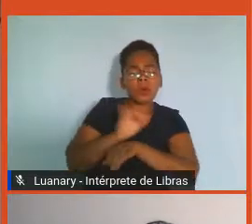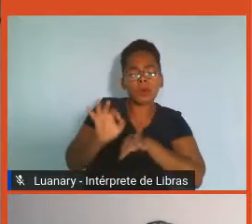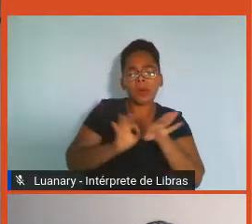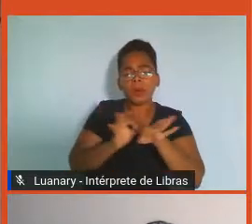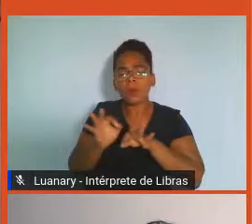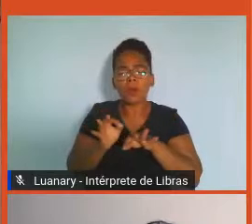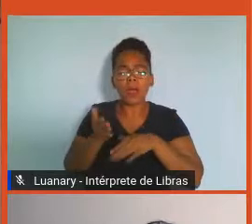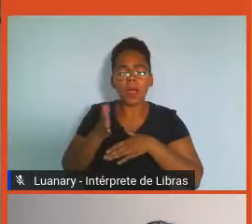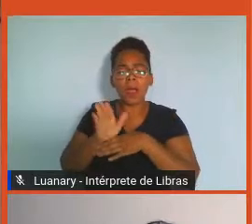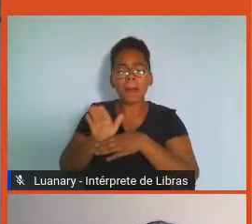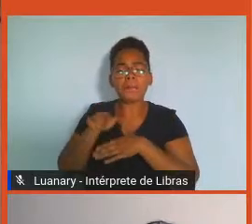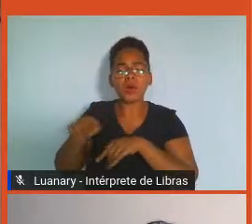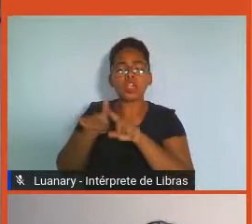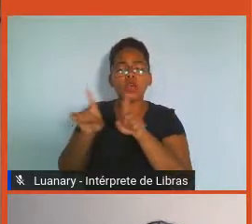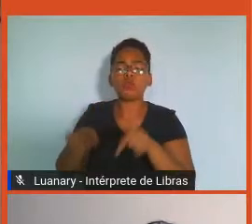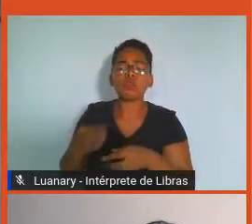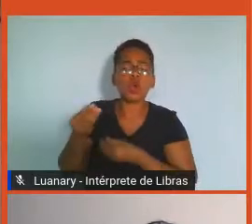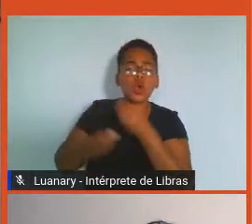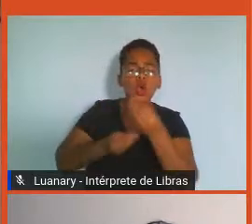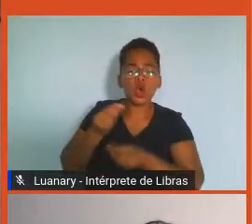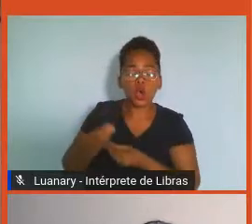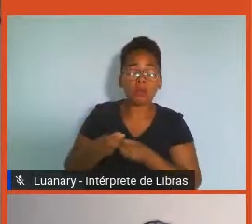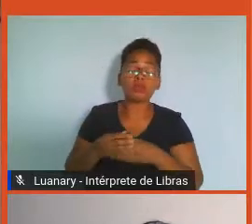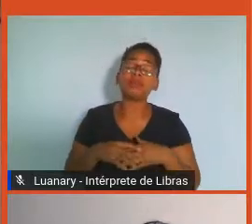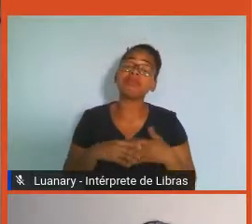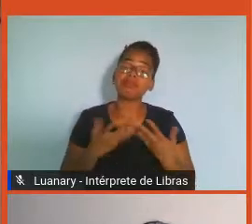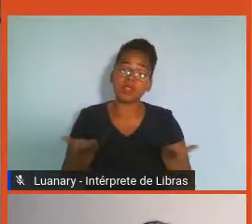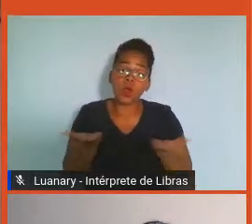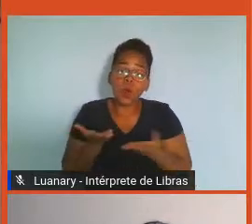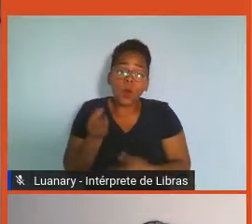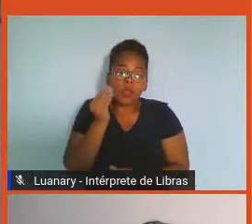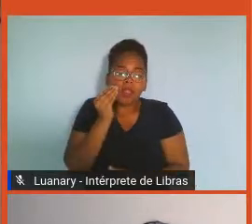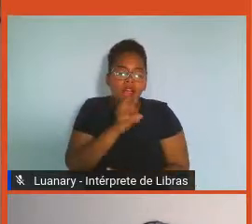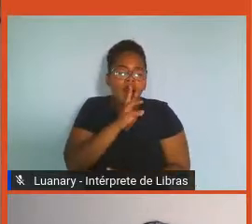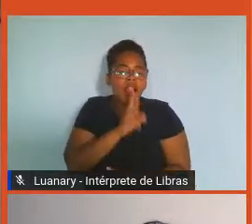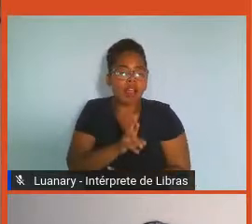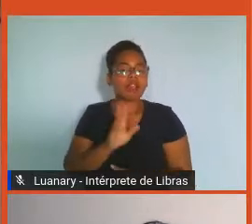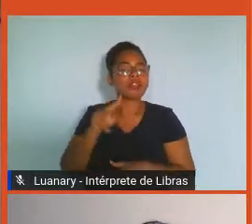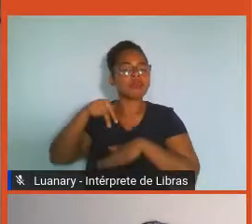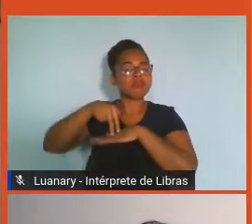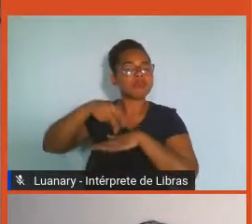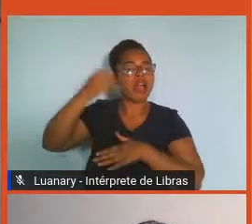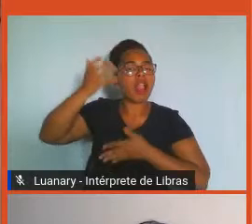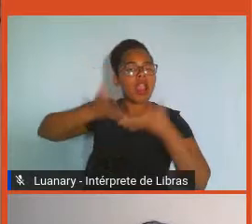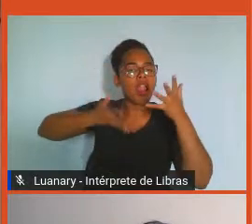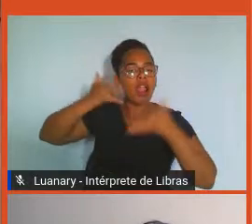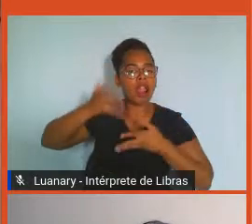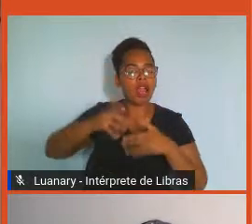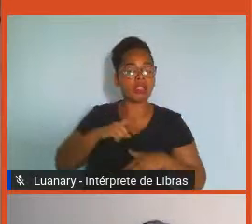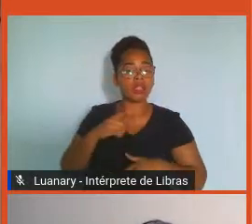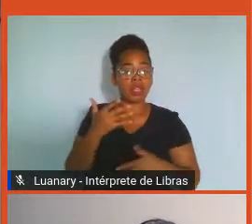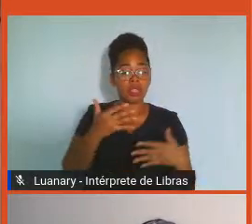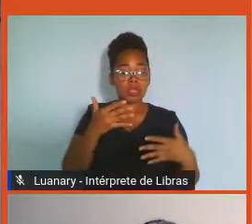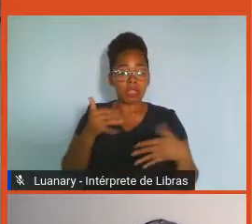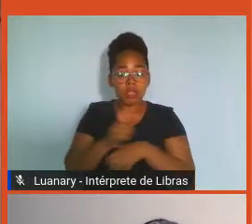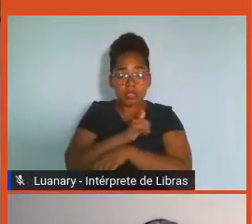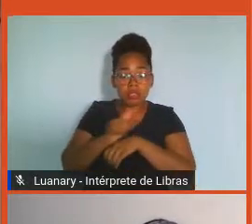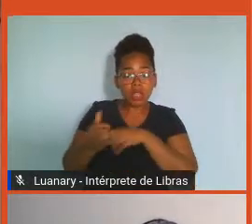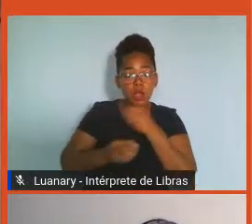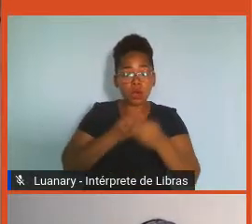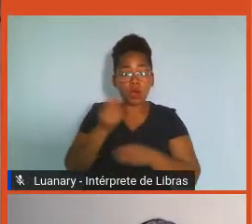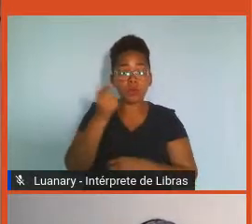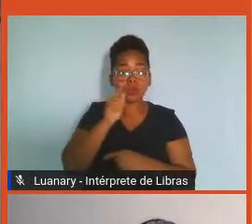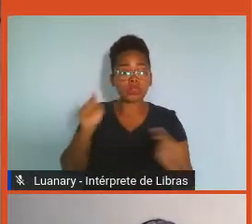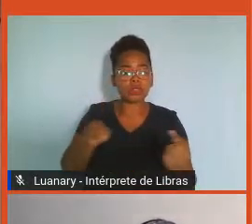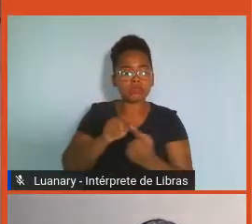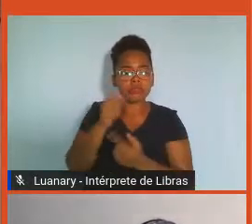Para tentar responder essa pergunta e nos mostrar algumas ações que possamos realizar para atingir os nossos objetivos, Eu